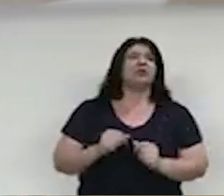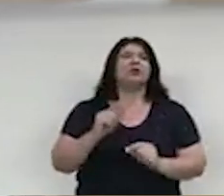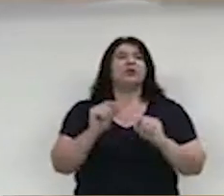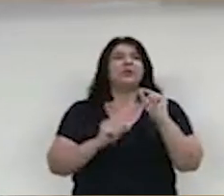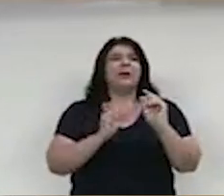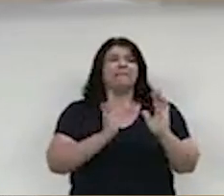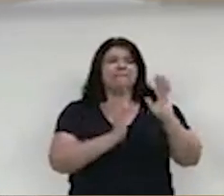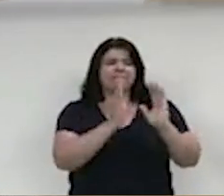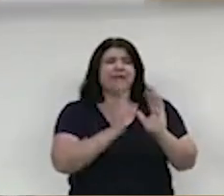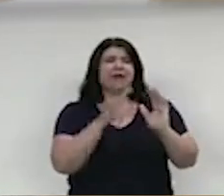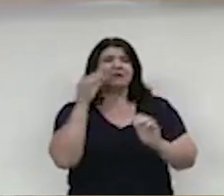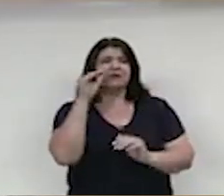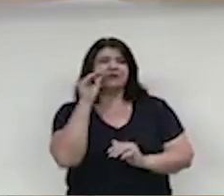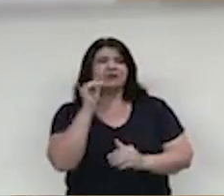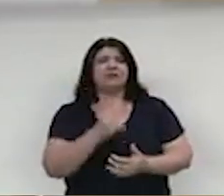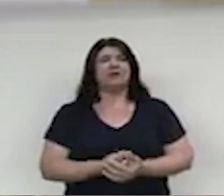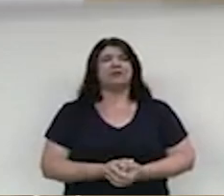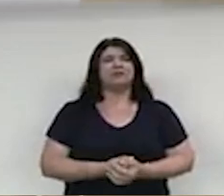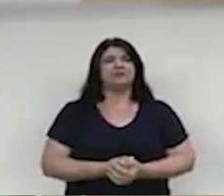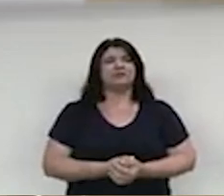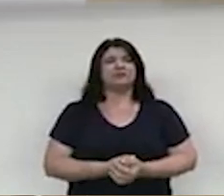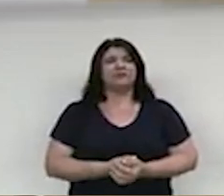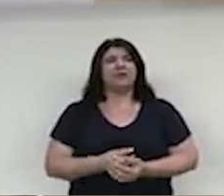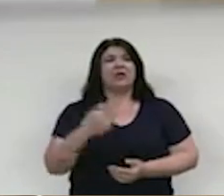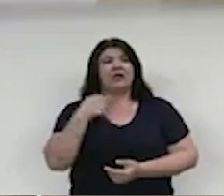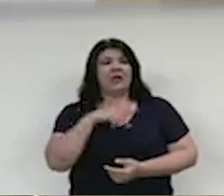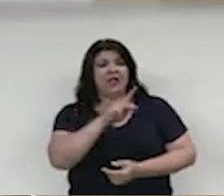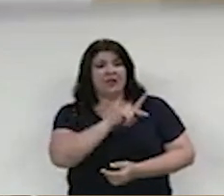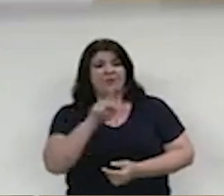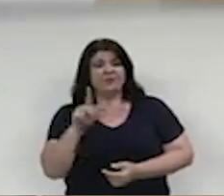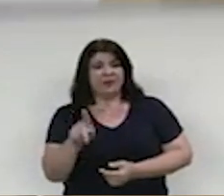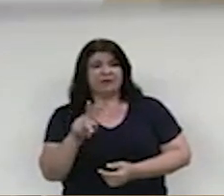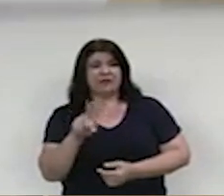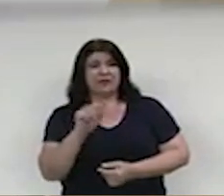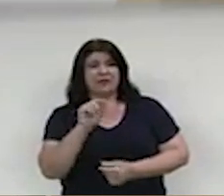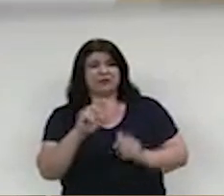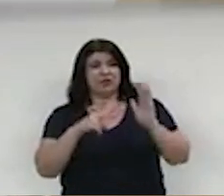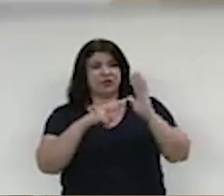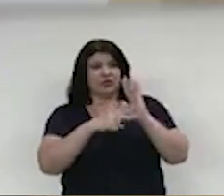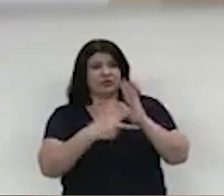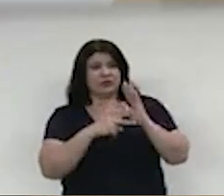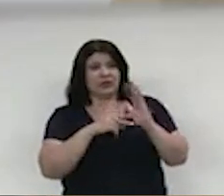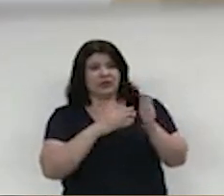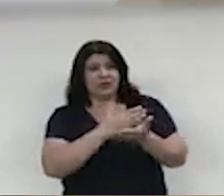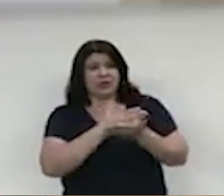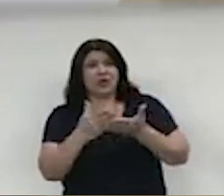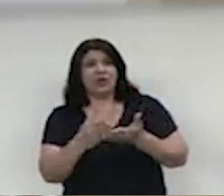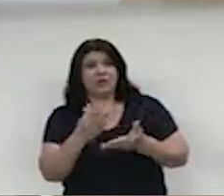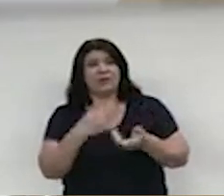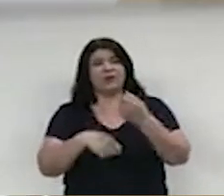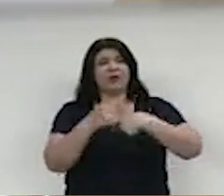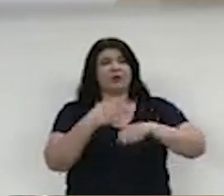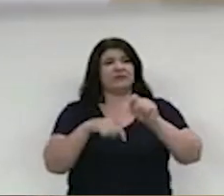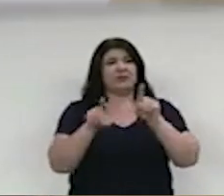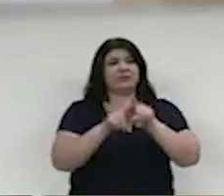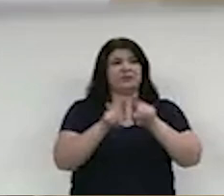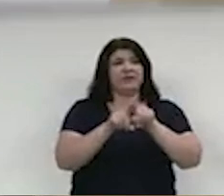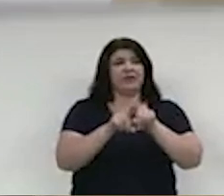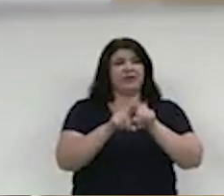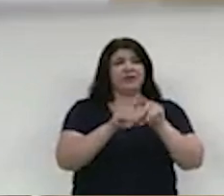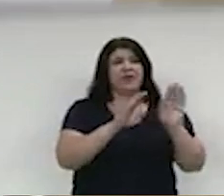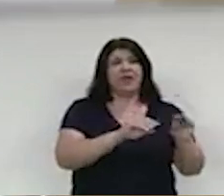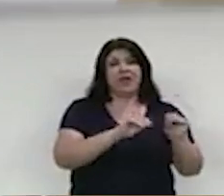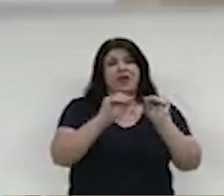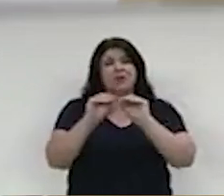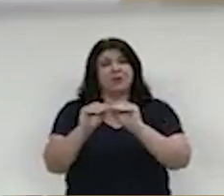funcionalismo. Sobre sua presidente, o sindicato, que iniciou atividade numa sala de 20 metros quadrados, mudou